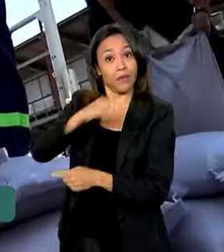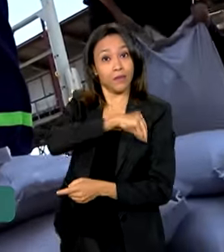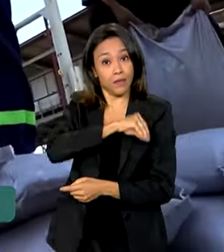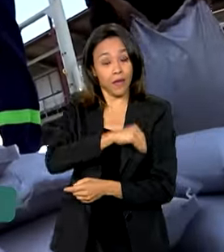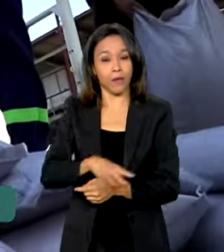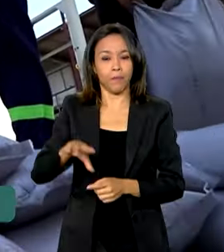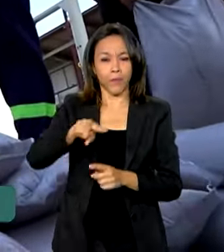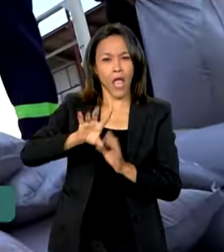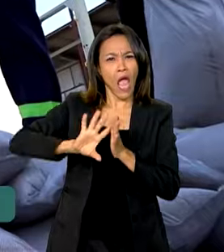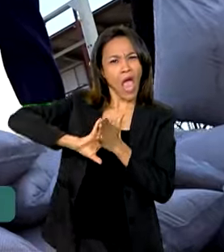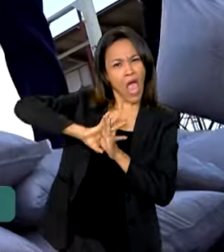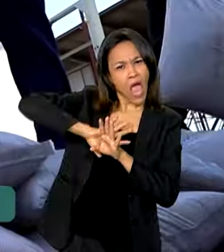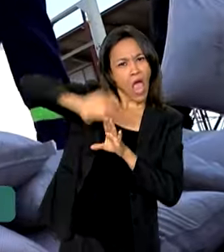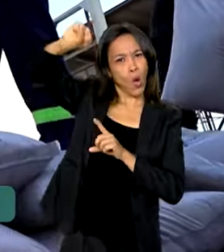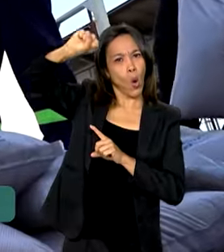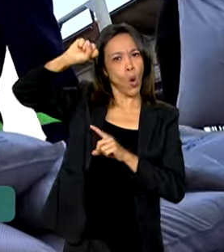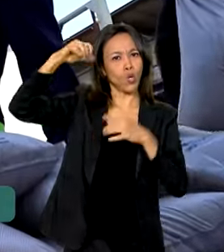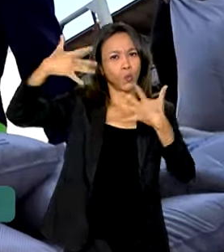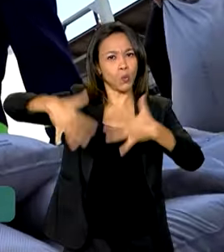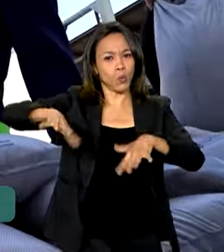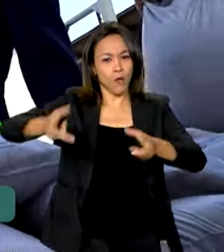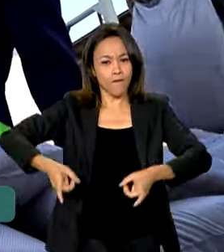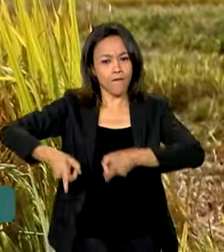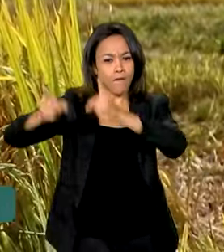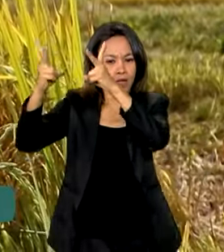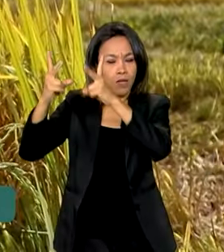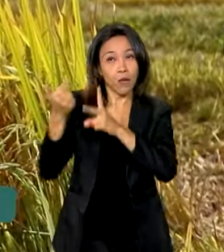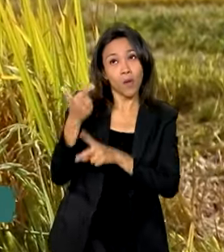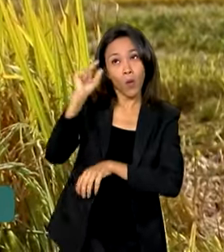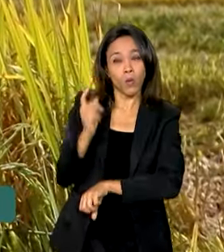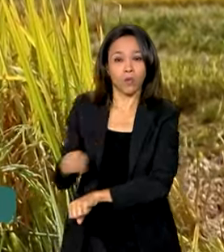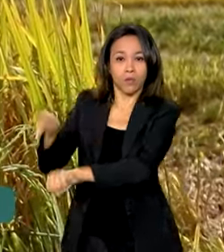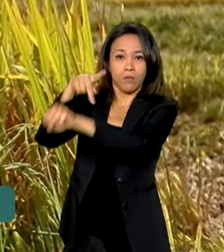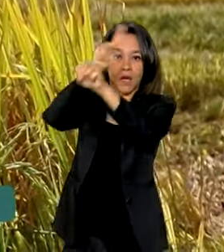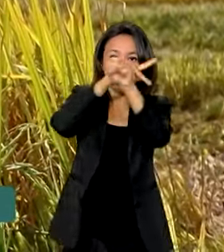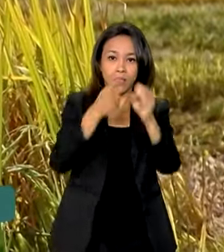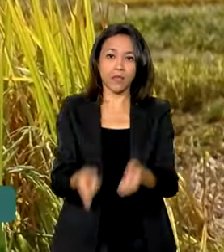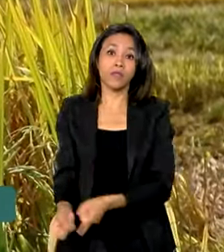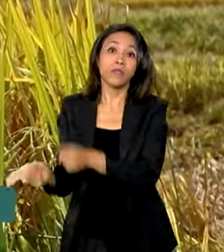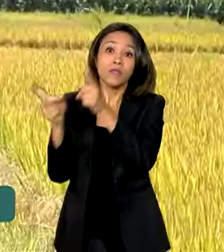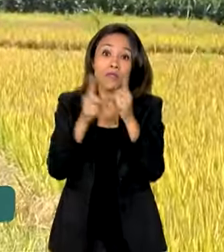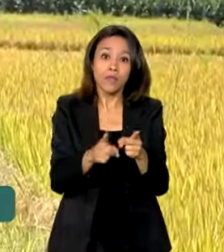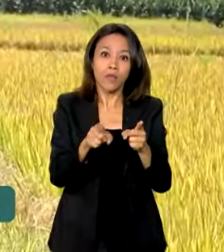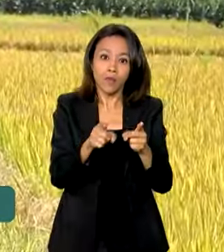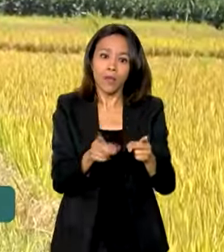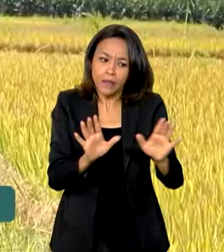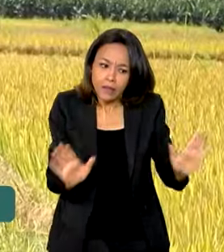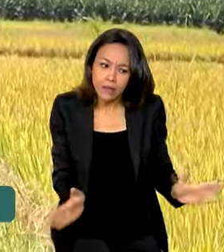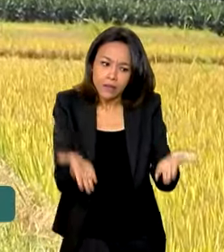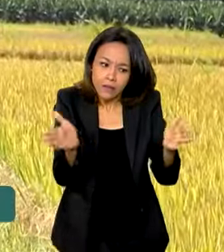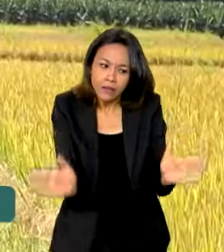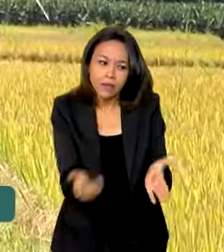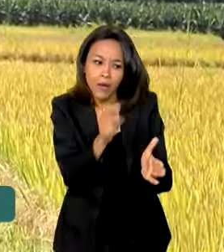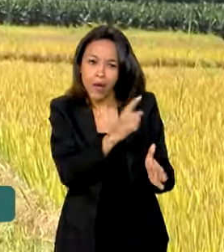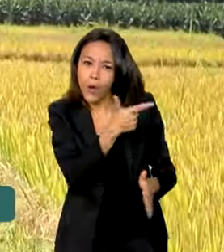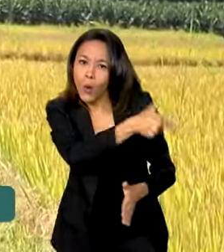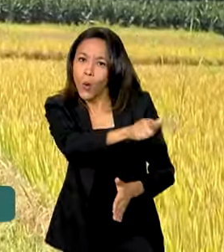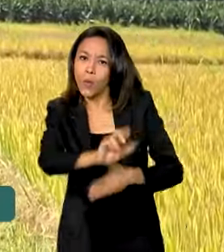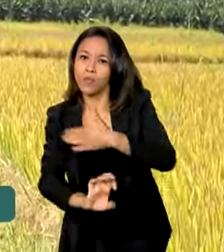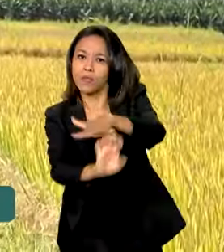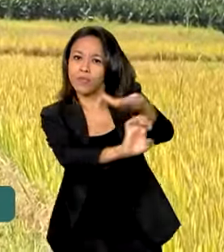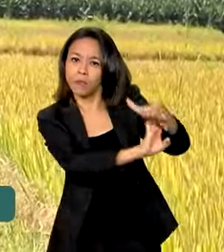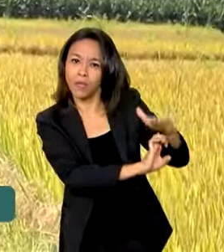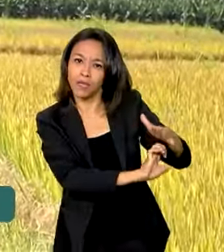recorde na venda de produtos agrícolas para outros países, além de animar quem já integra o mercado, estimula